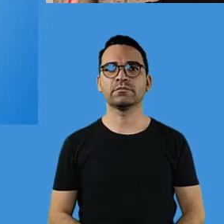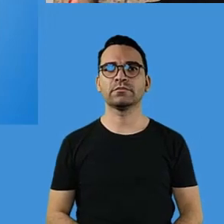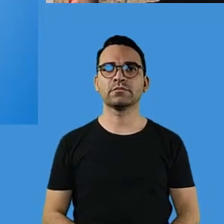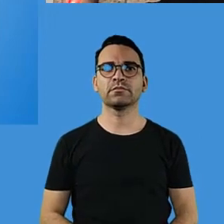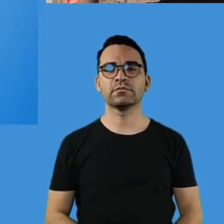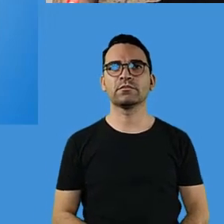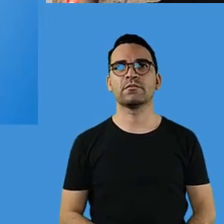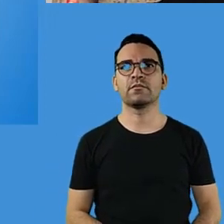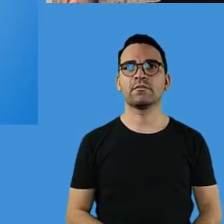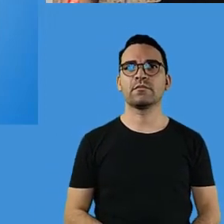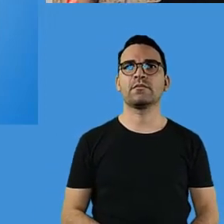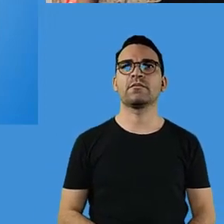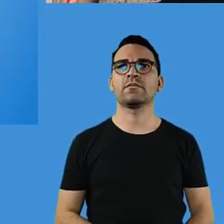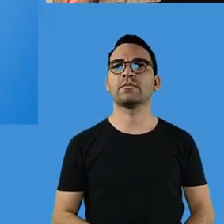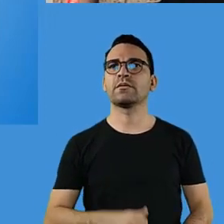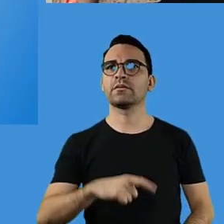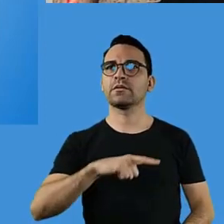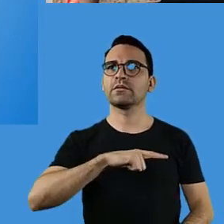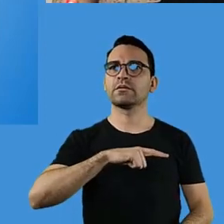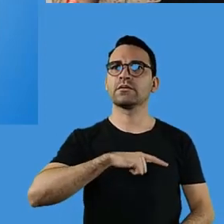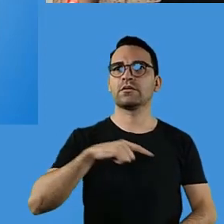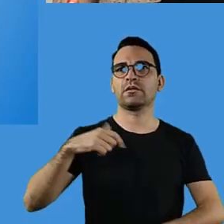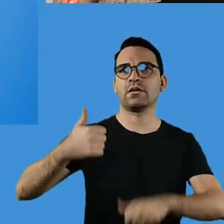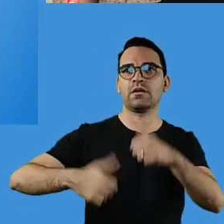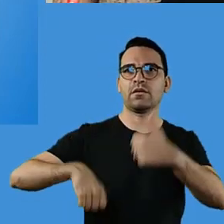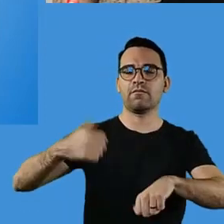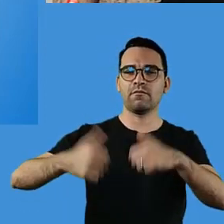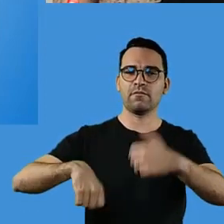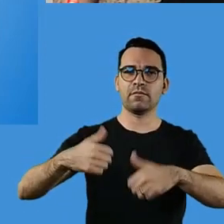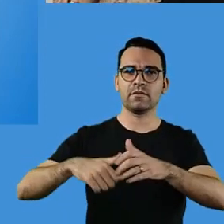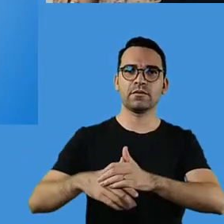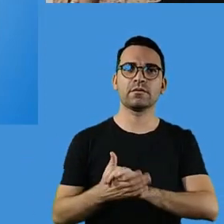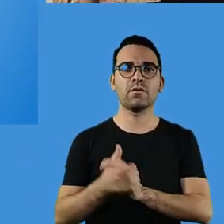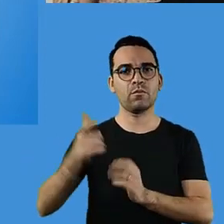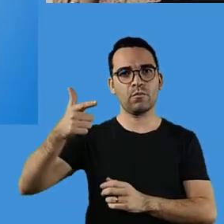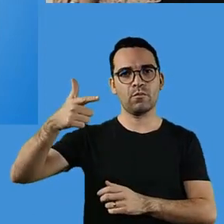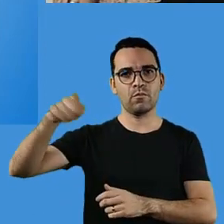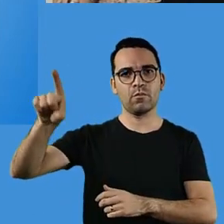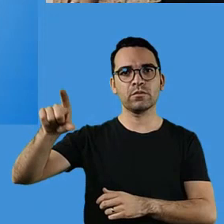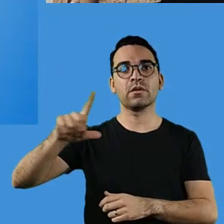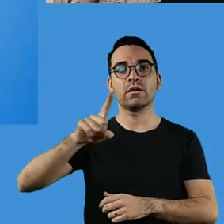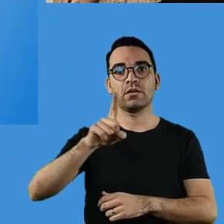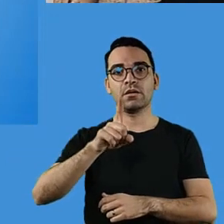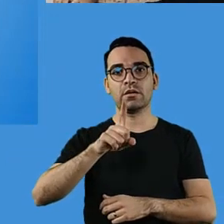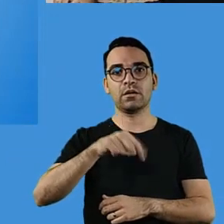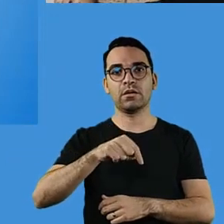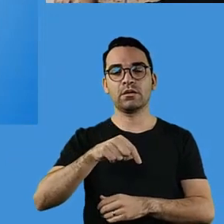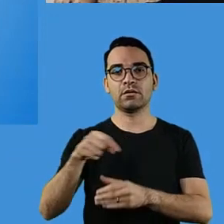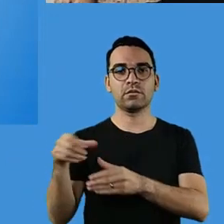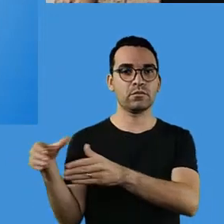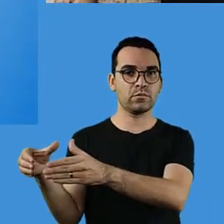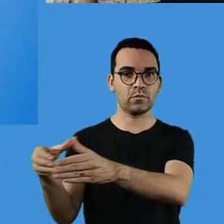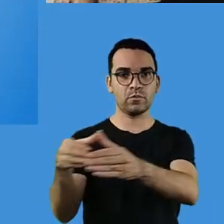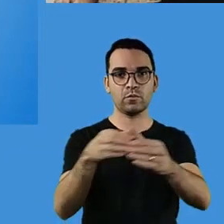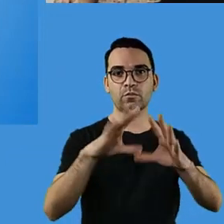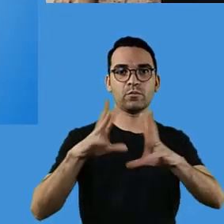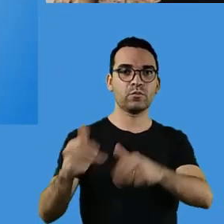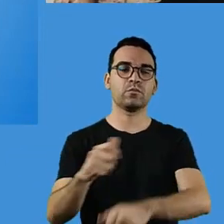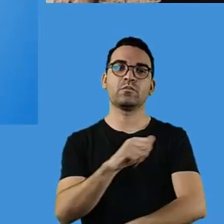Bom, sem citar, que é a avaliação em que todos os alunos e todas as turmas participam,